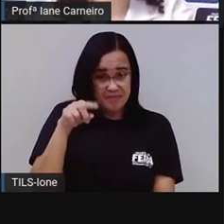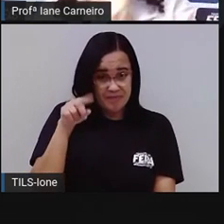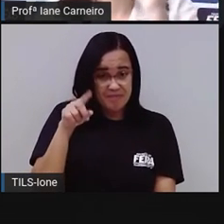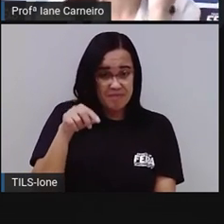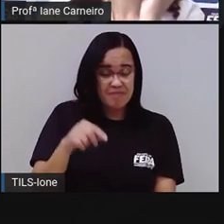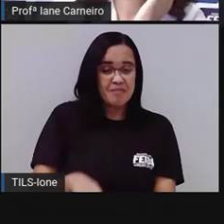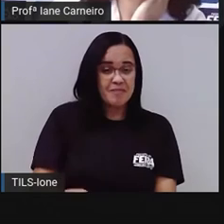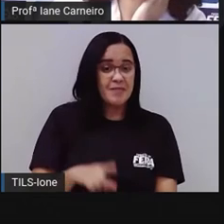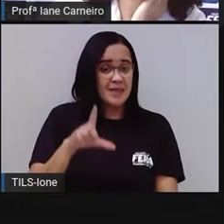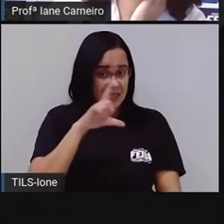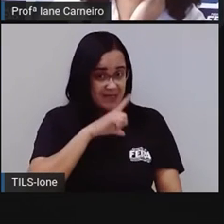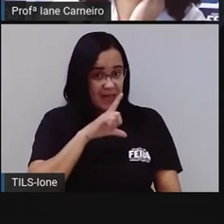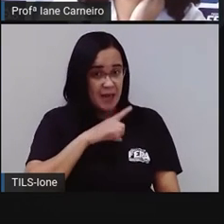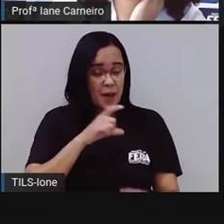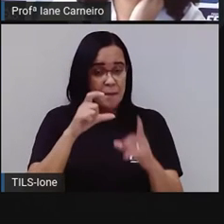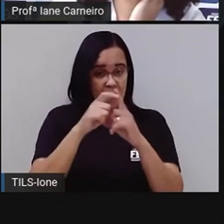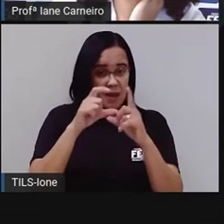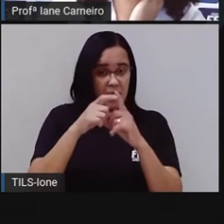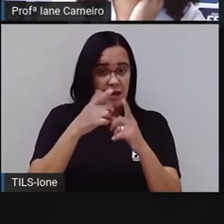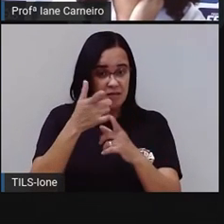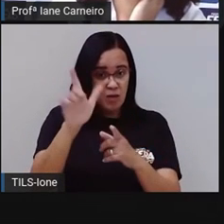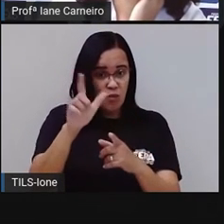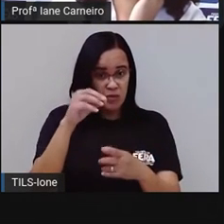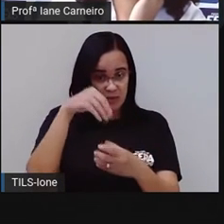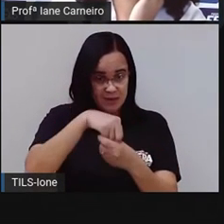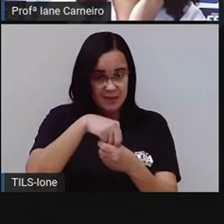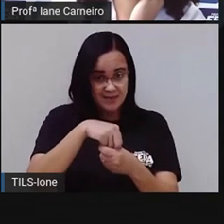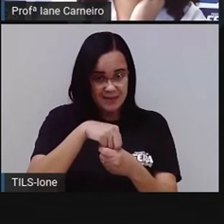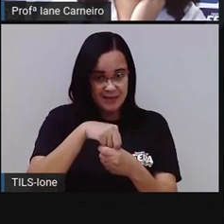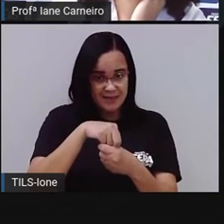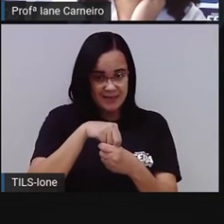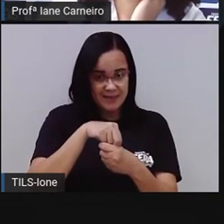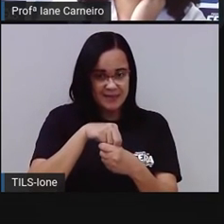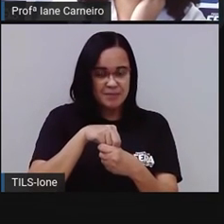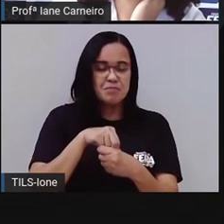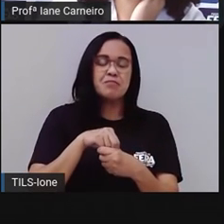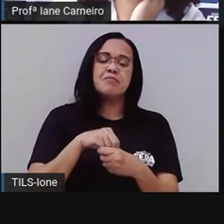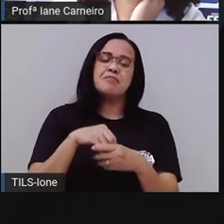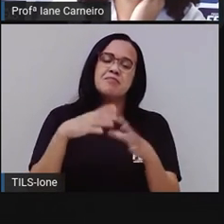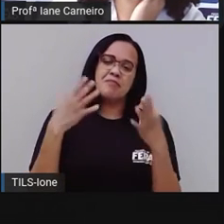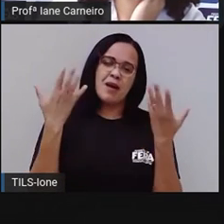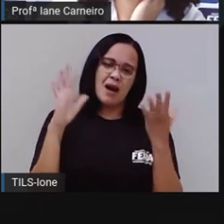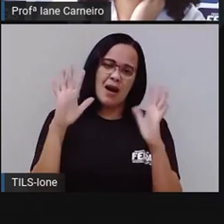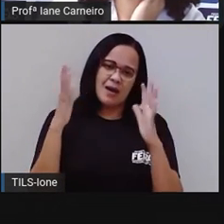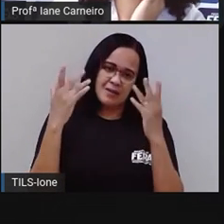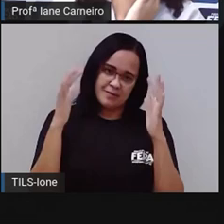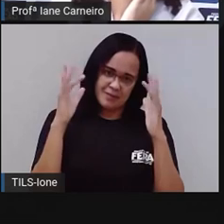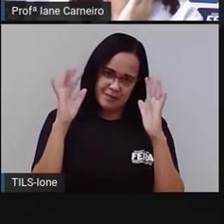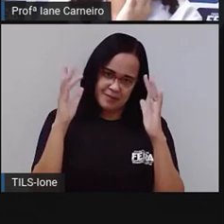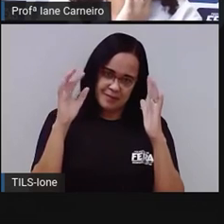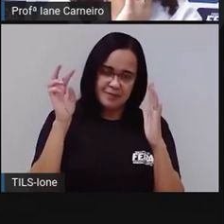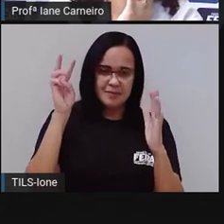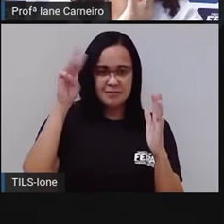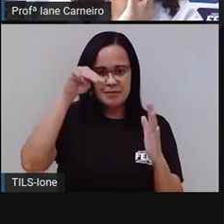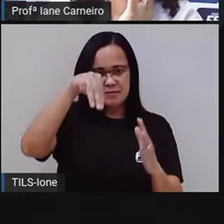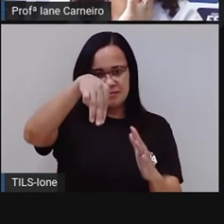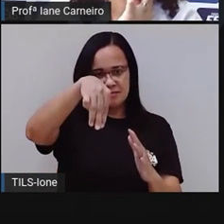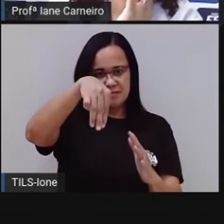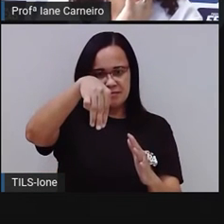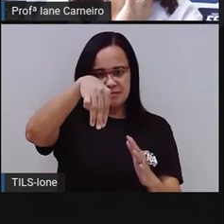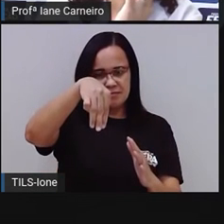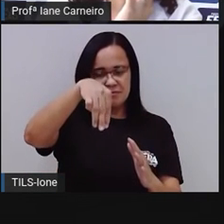Limão. Qual é a palavra que está dentro da palavra limão? A palavra mão, ó. Mão.